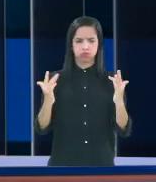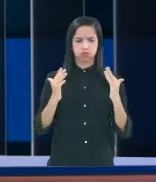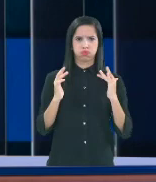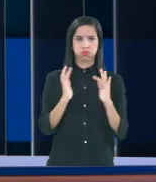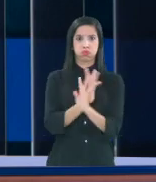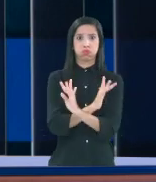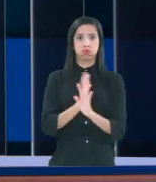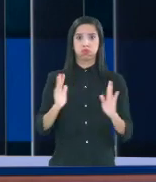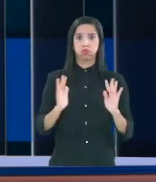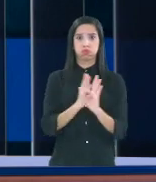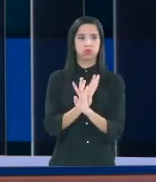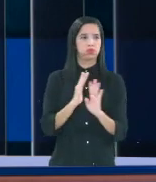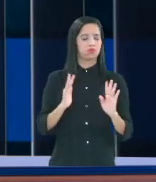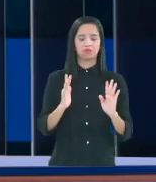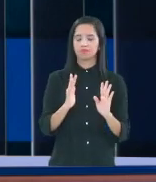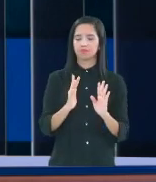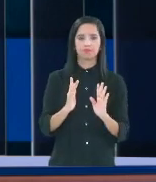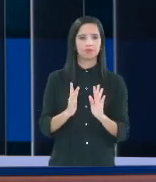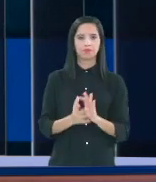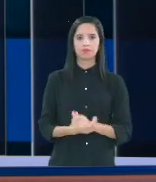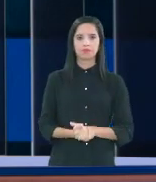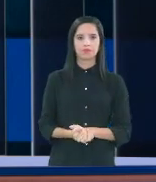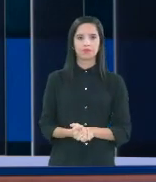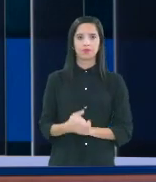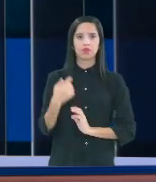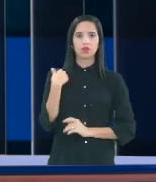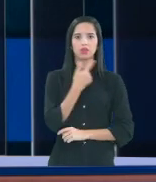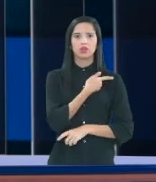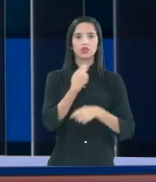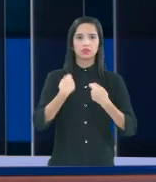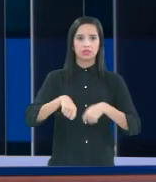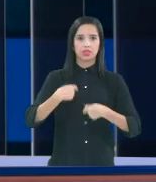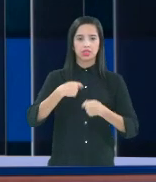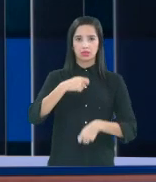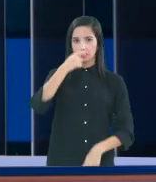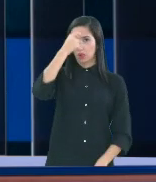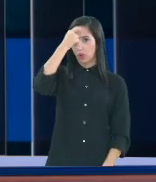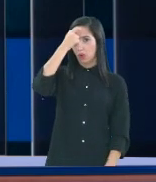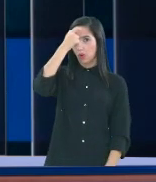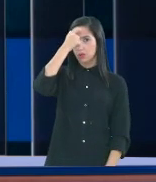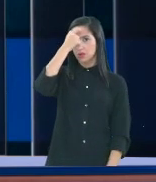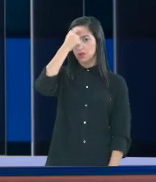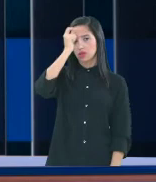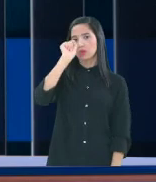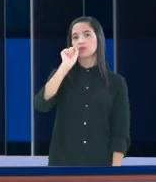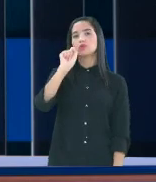grupo grande de pessoas. Temos que ter a consciência que o melhor